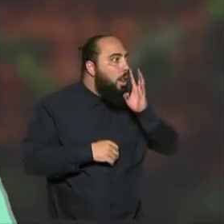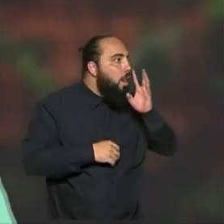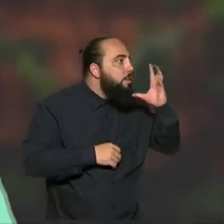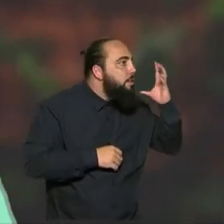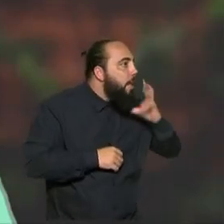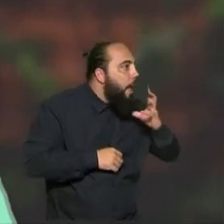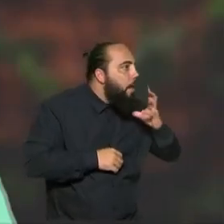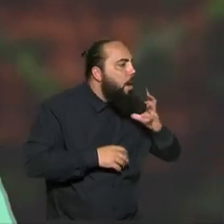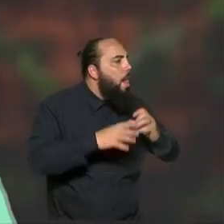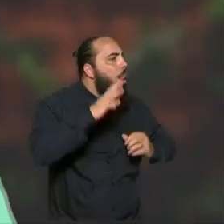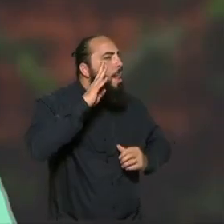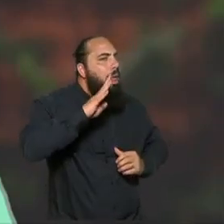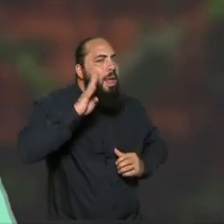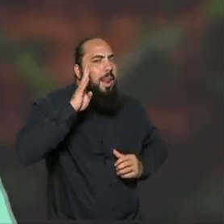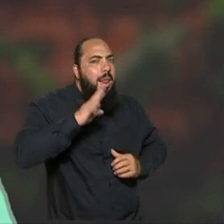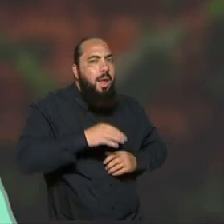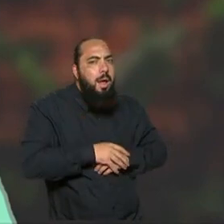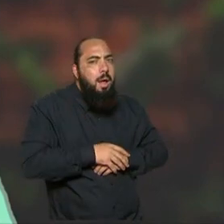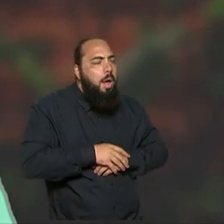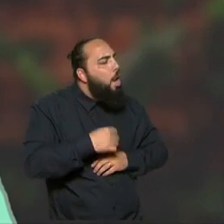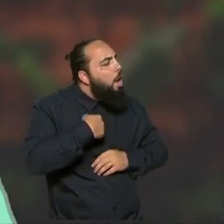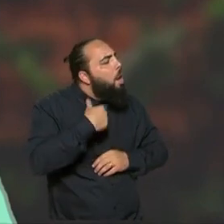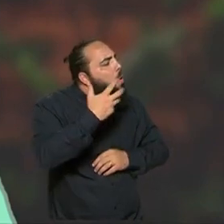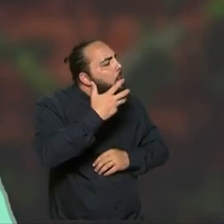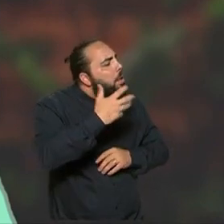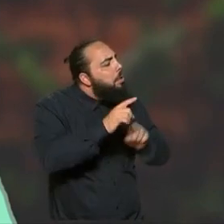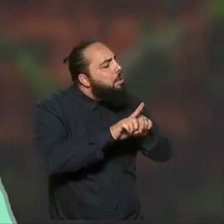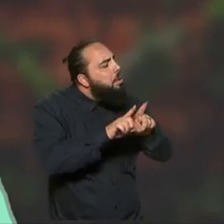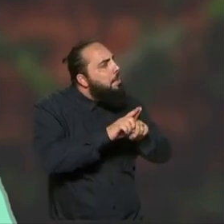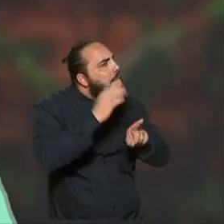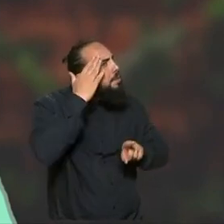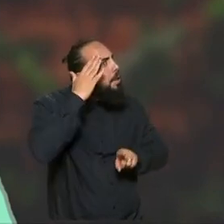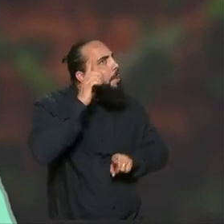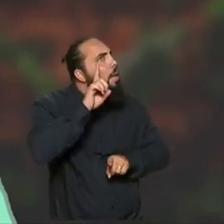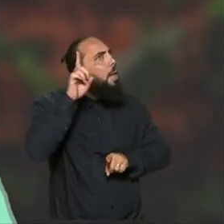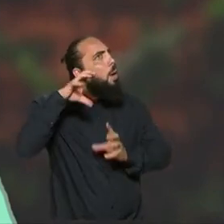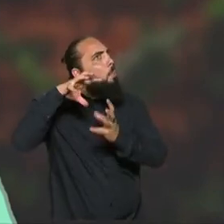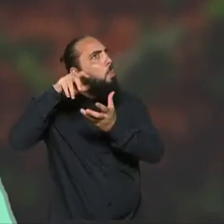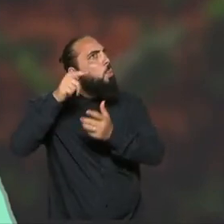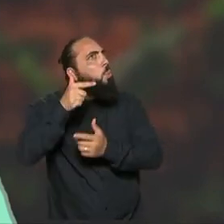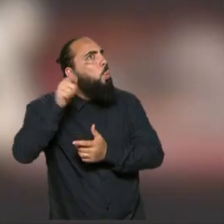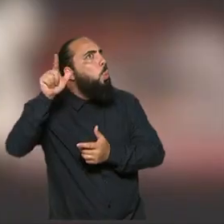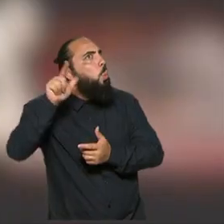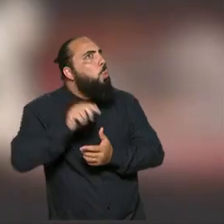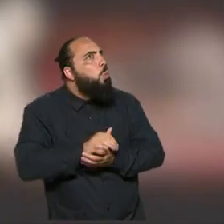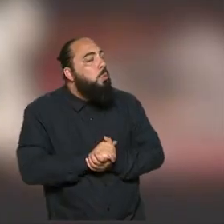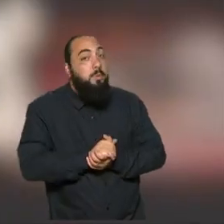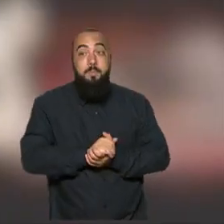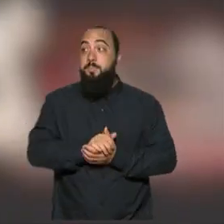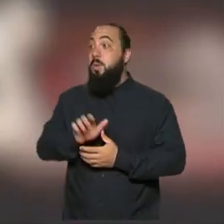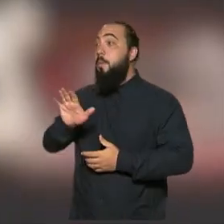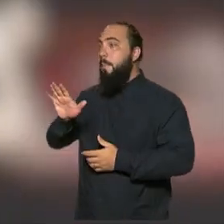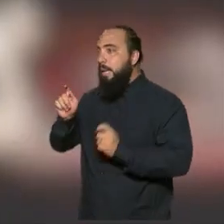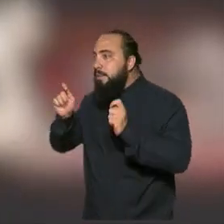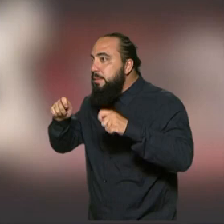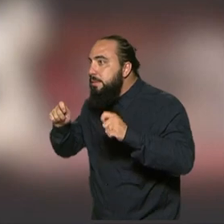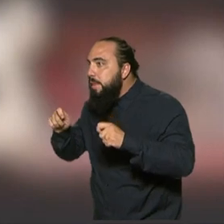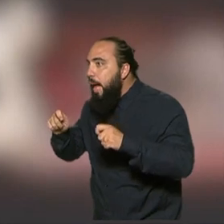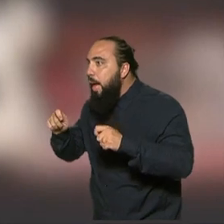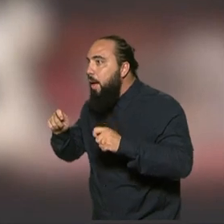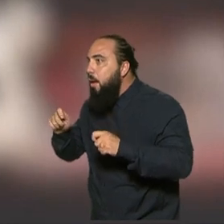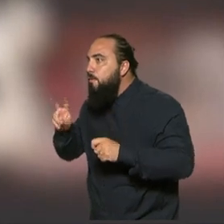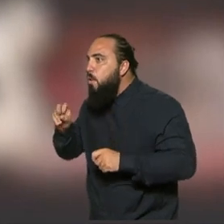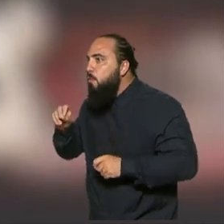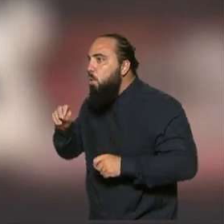legal! Bem que eu gostaria de sentir como é que é estar em outro planeta. Mas isso é possível, vô?